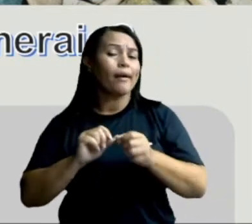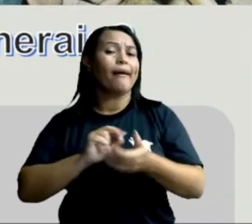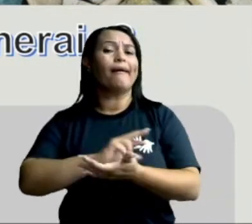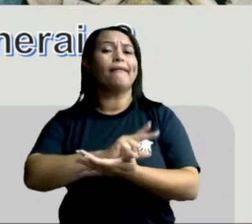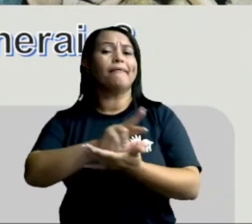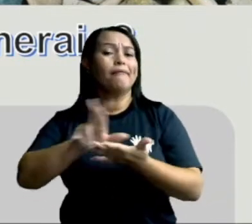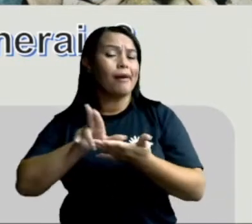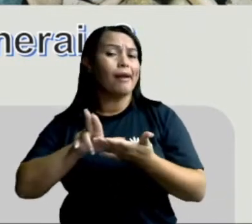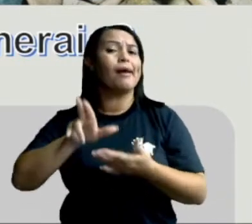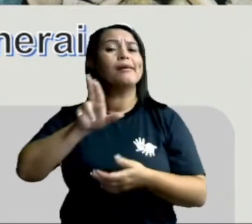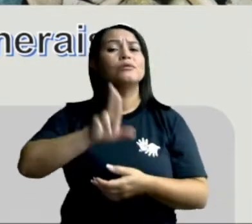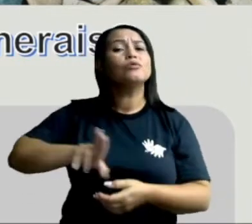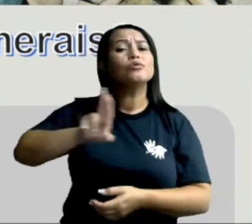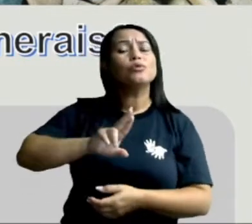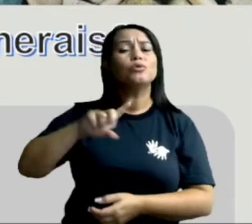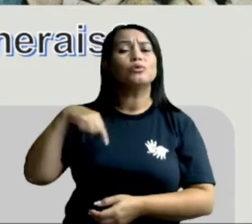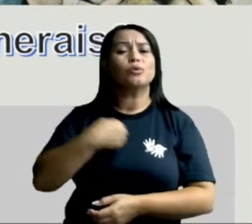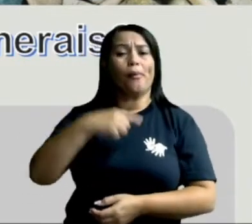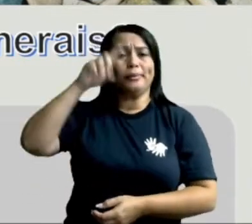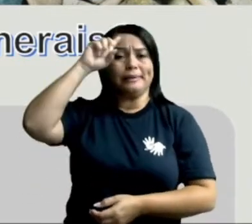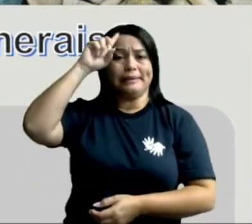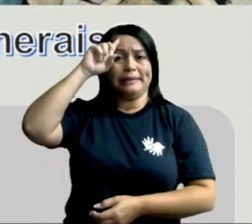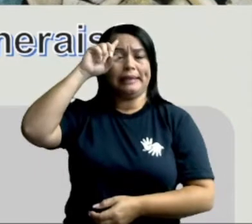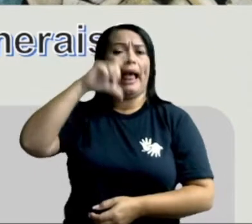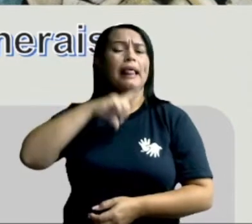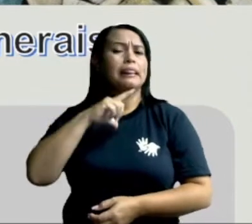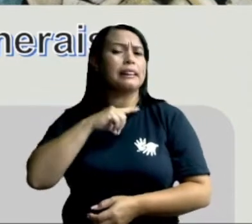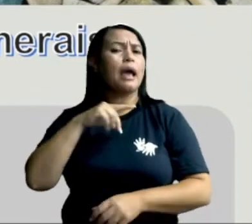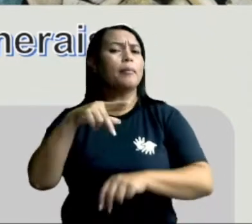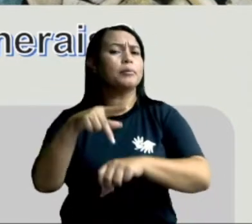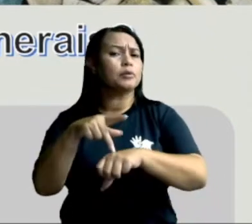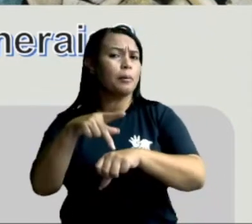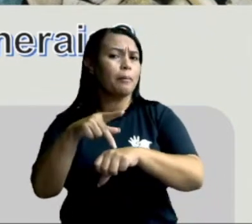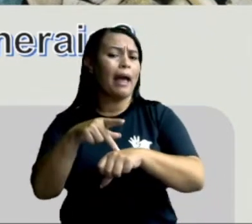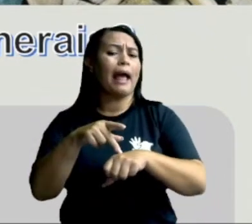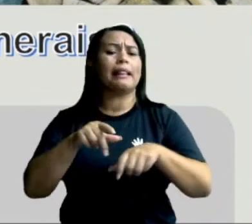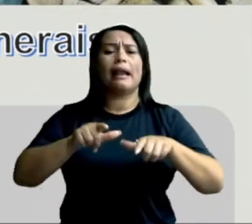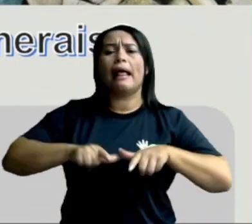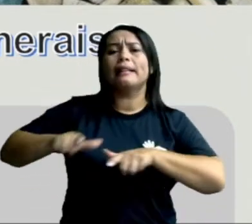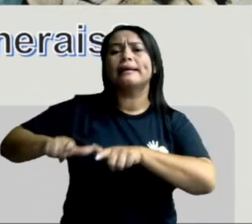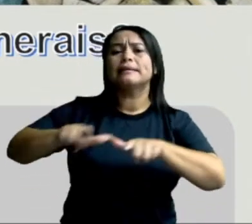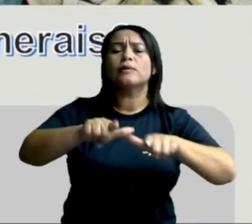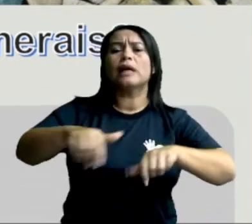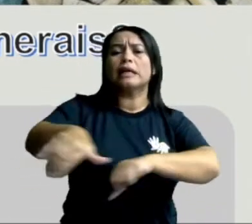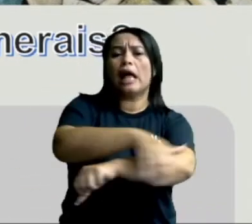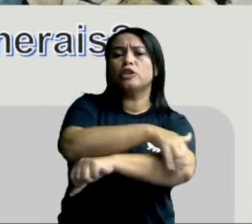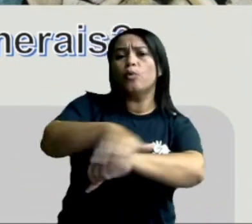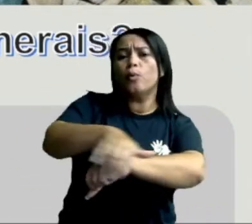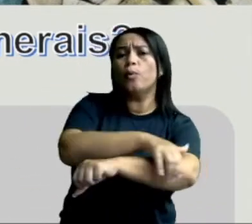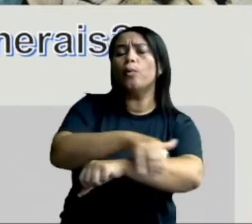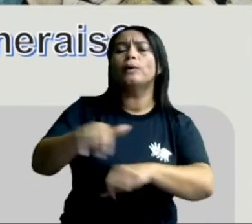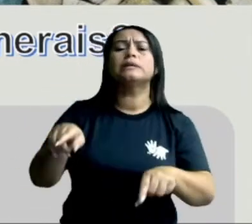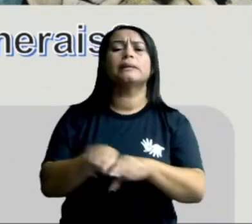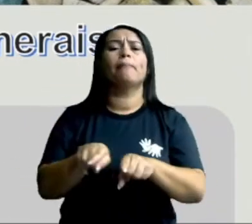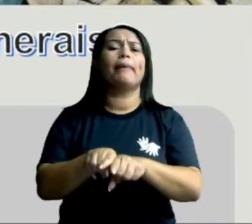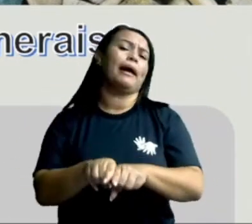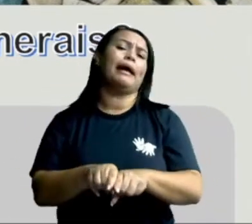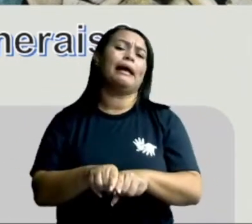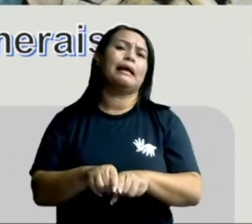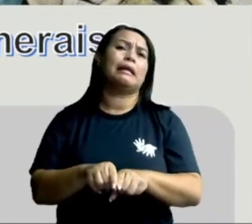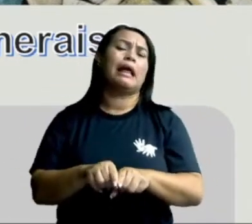utilidades no nosso dia a dia. Nós temos rochas na formação de calçadas, de ruas, de